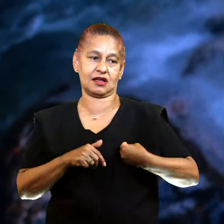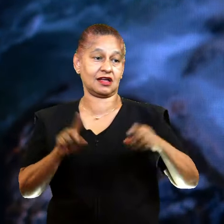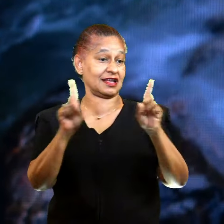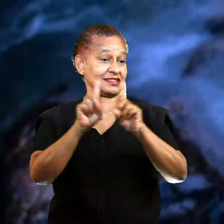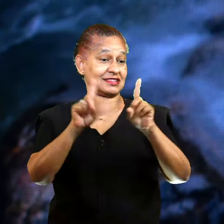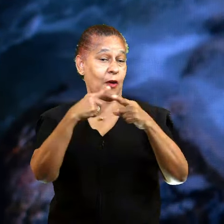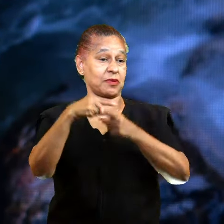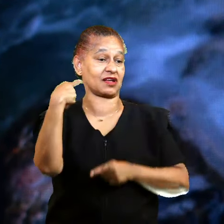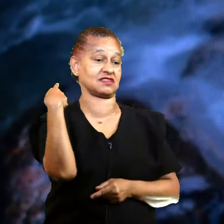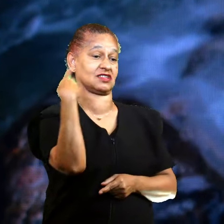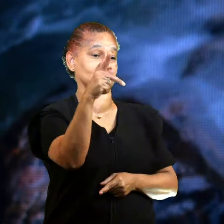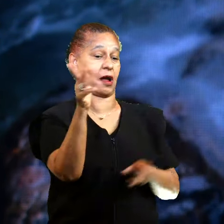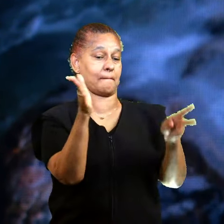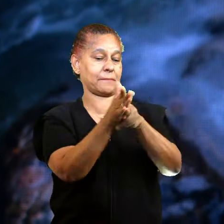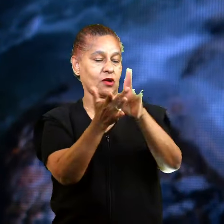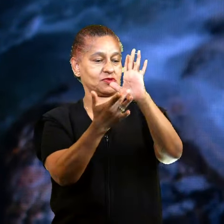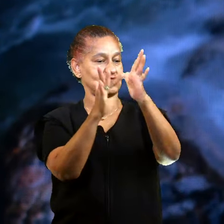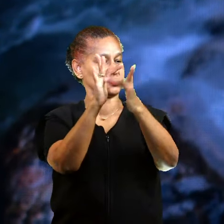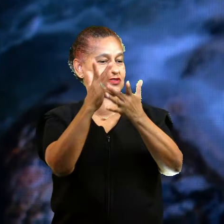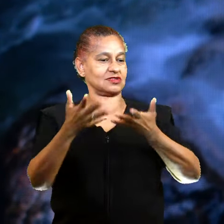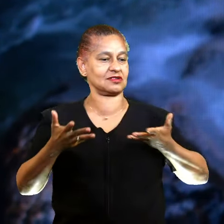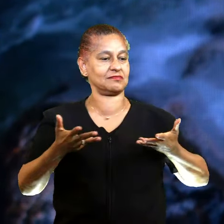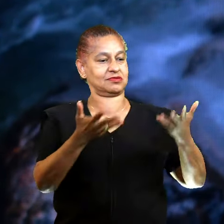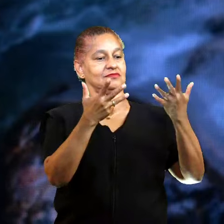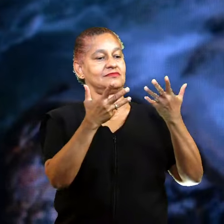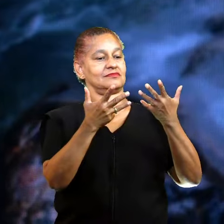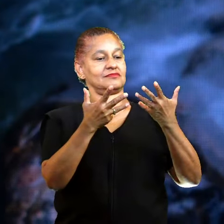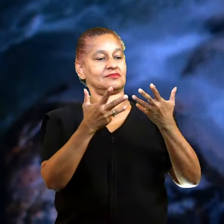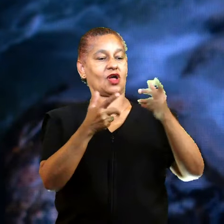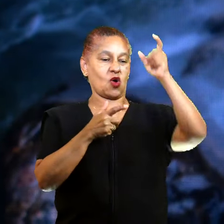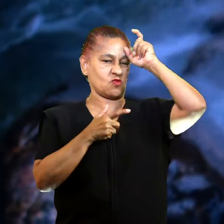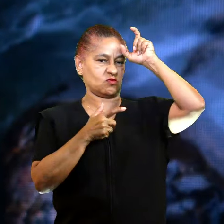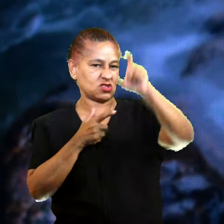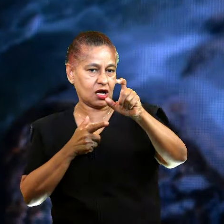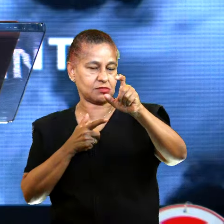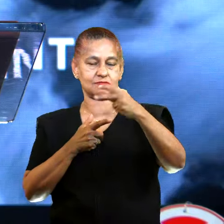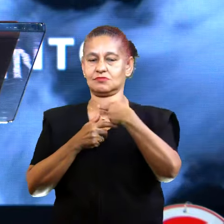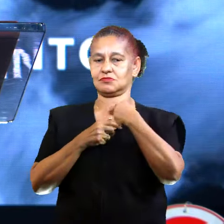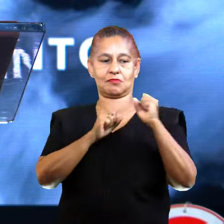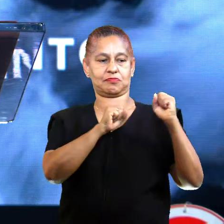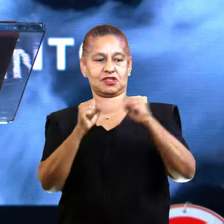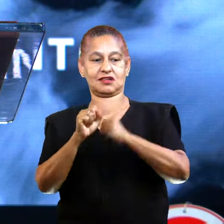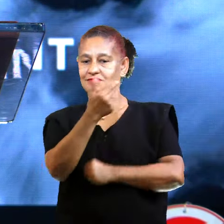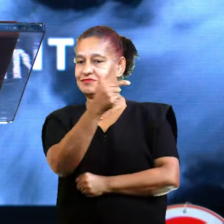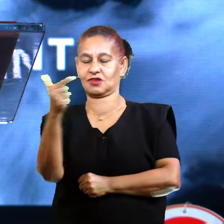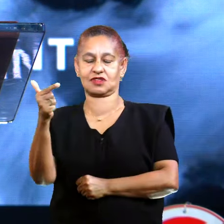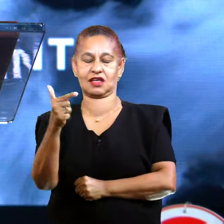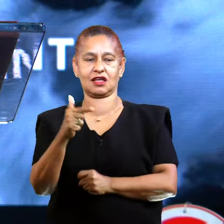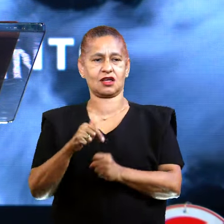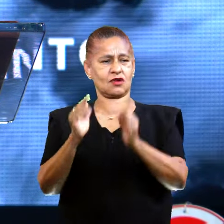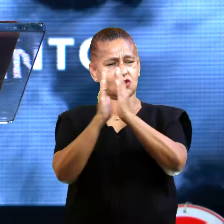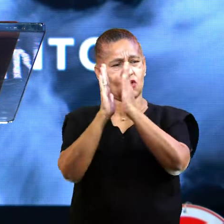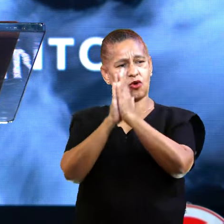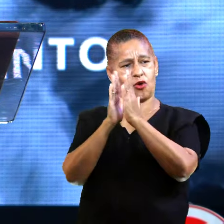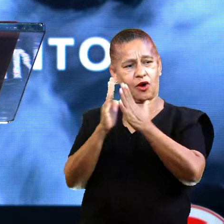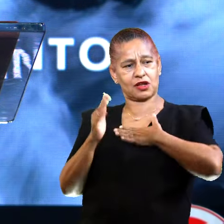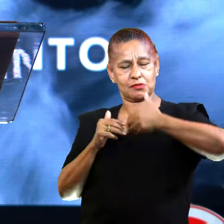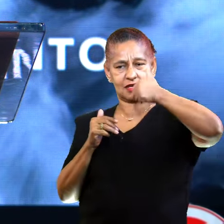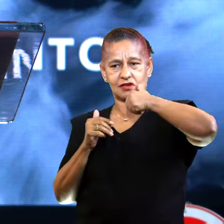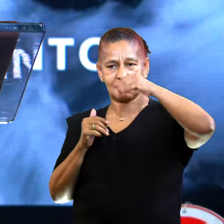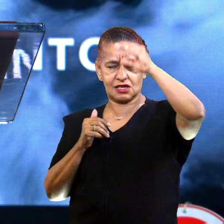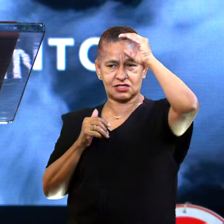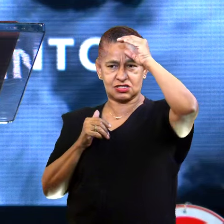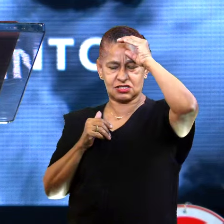que aquele rapaz possesso de legião vinha para cima de mim, a hora ia para cima da minha tia e ele encontrava um muro na sua